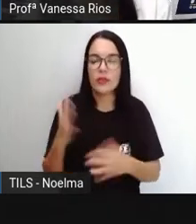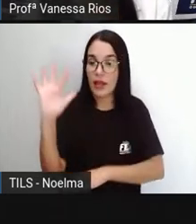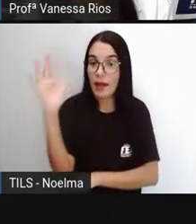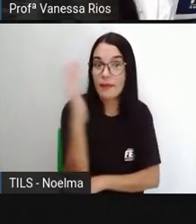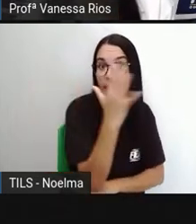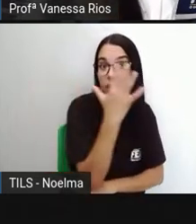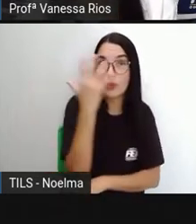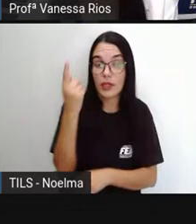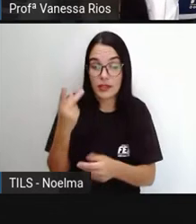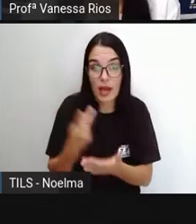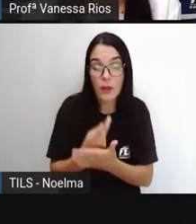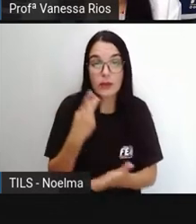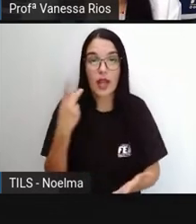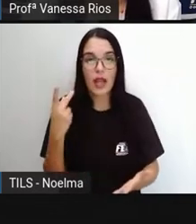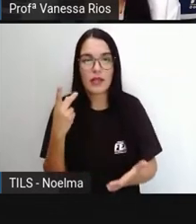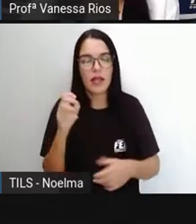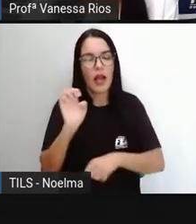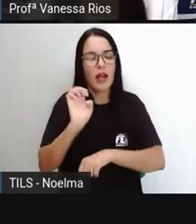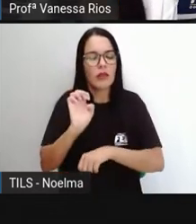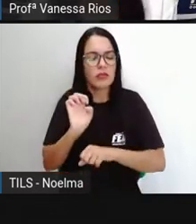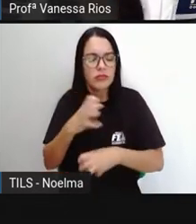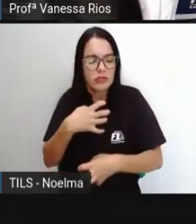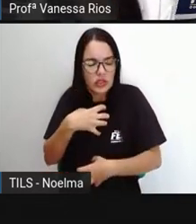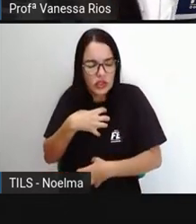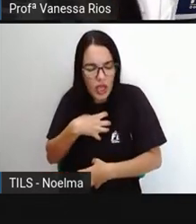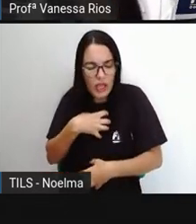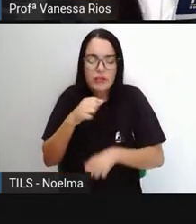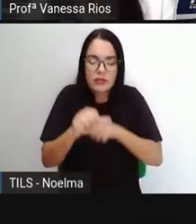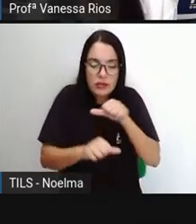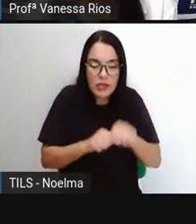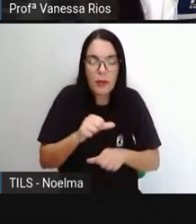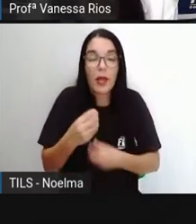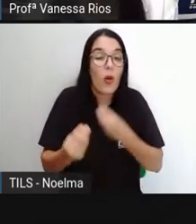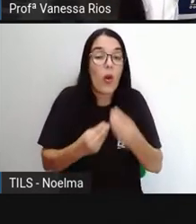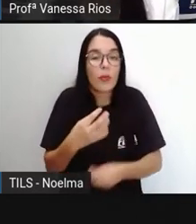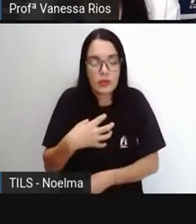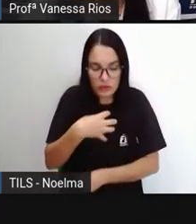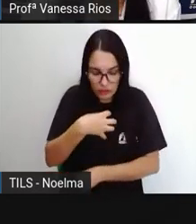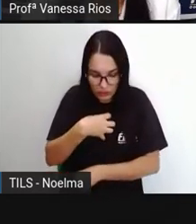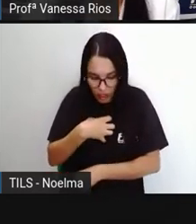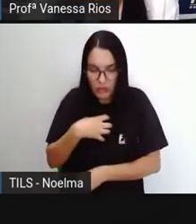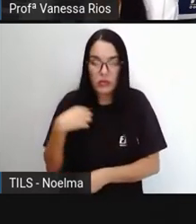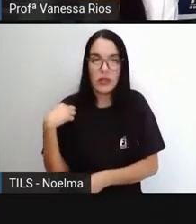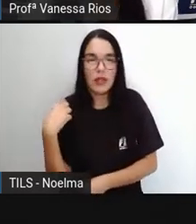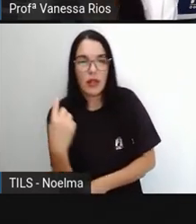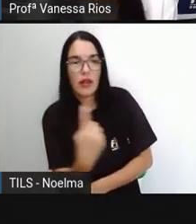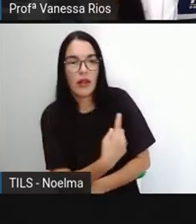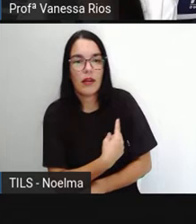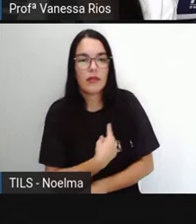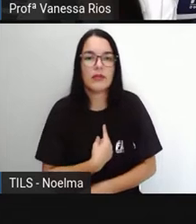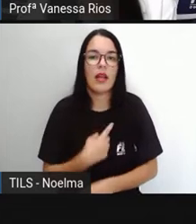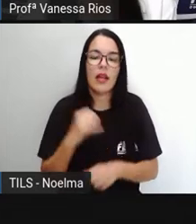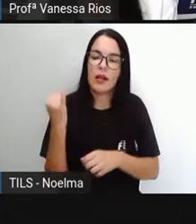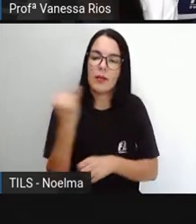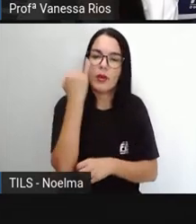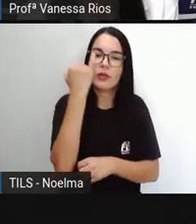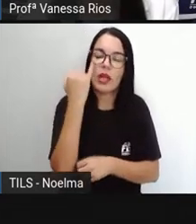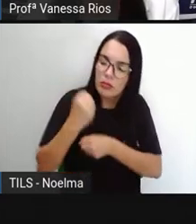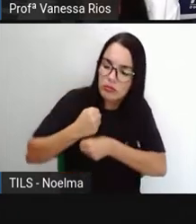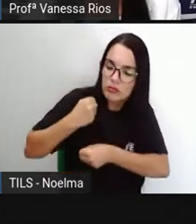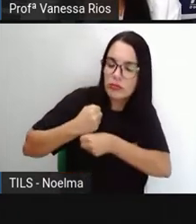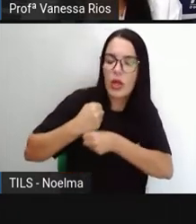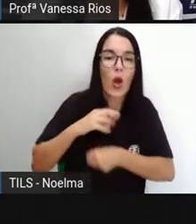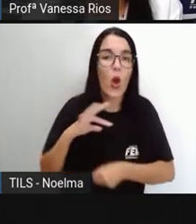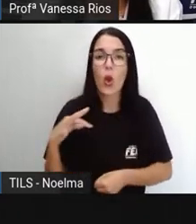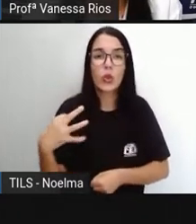da natureza, os estados e também mudanças de estados, que são aí importantes para a construção de